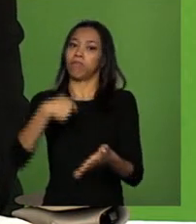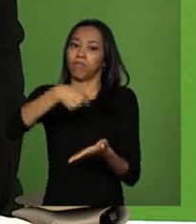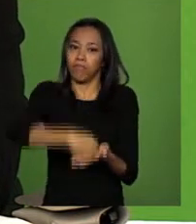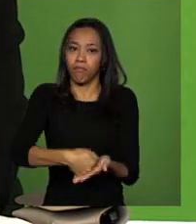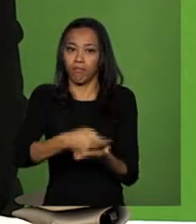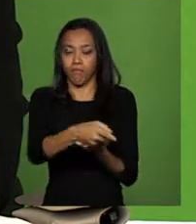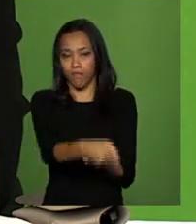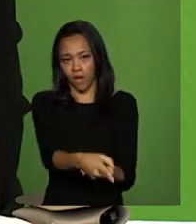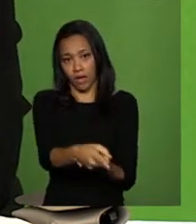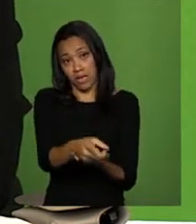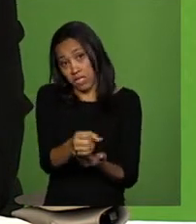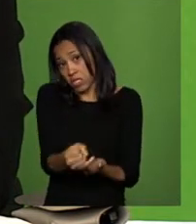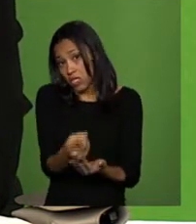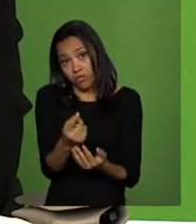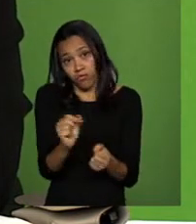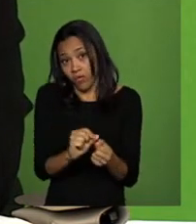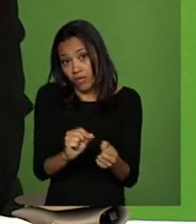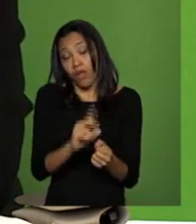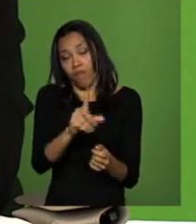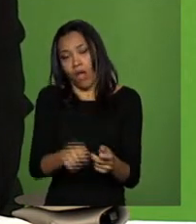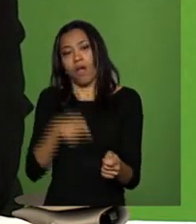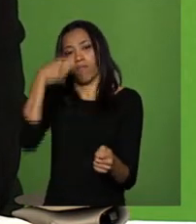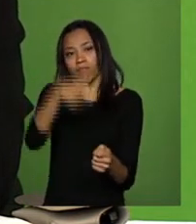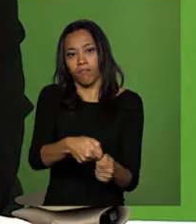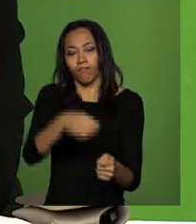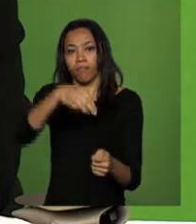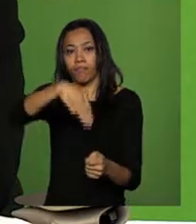benefícios. Se não o fizer, será multado.